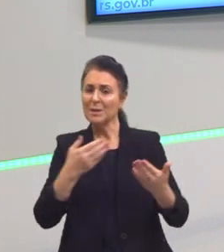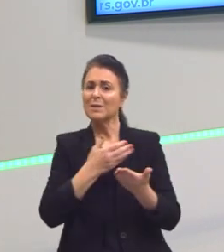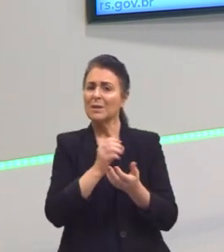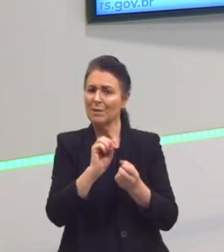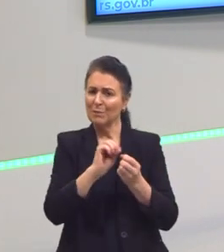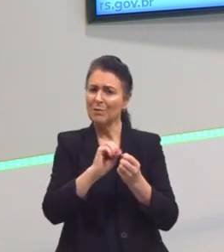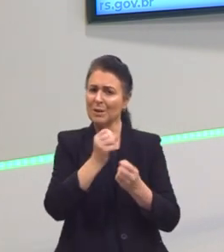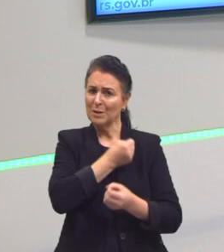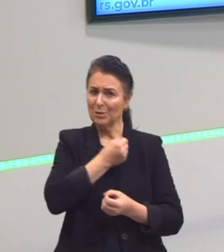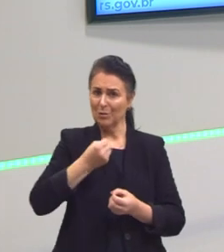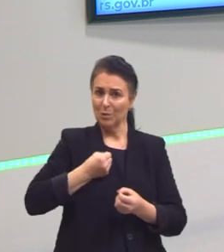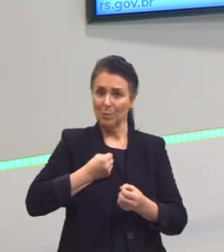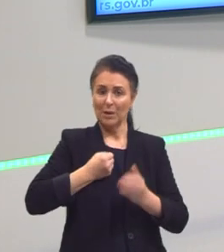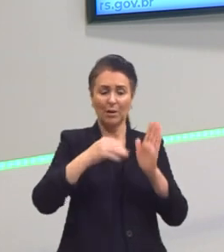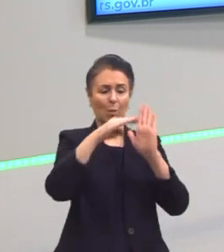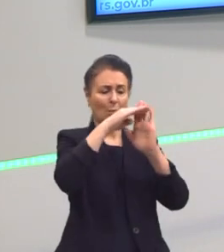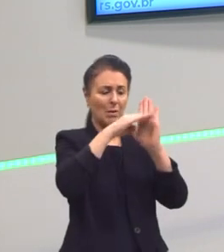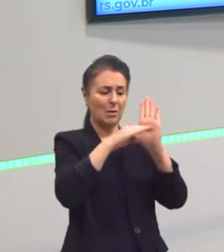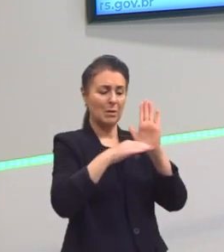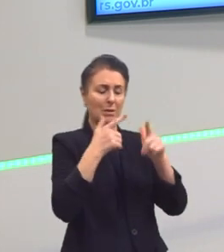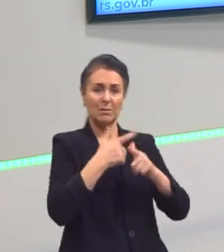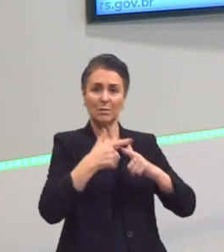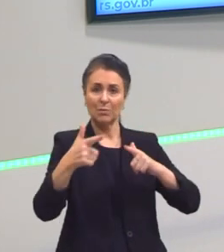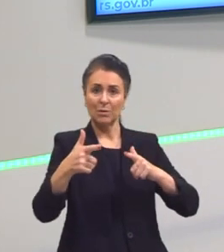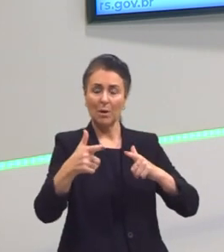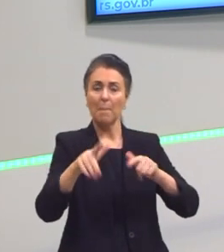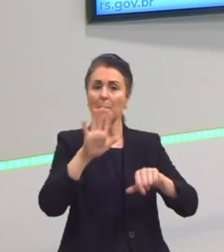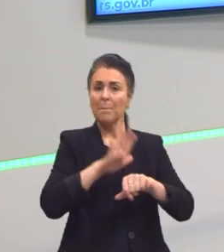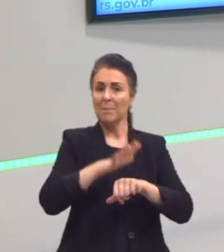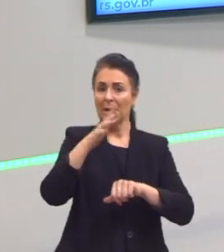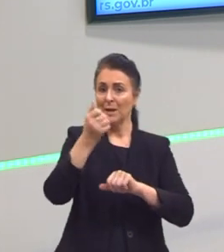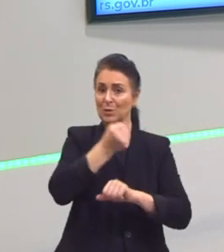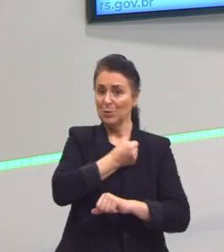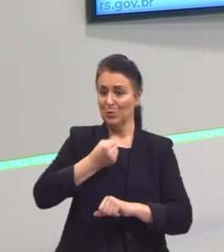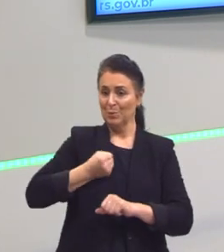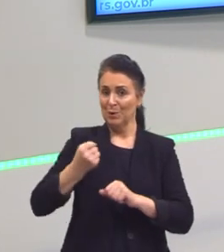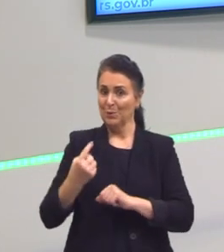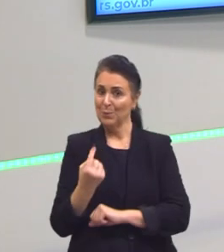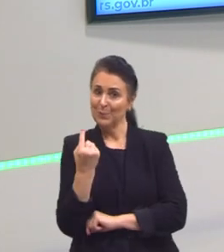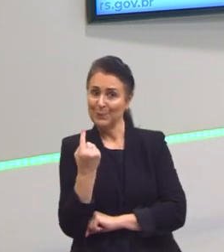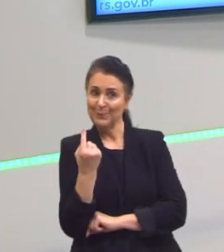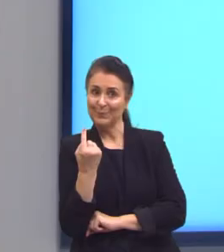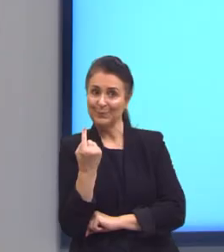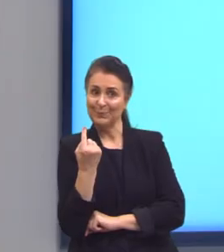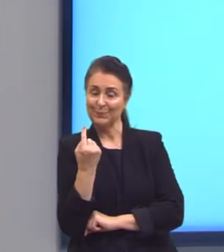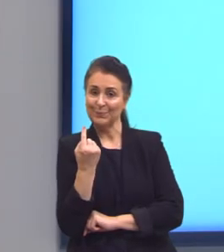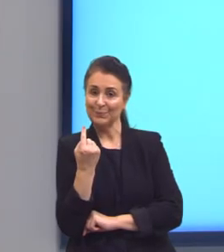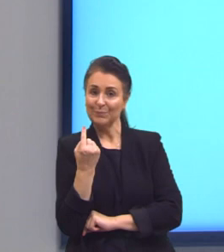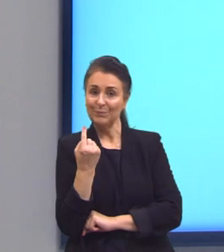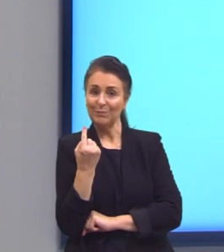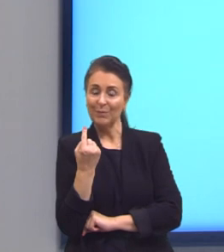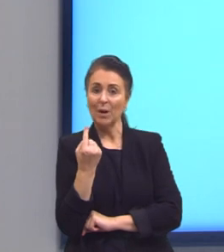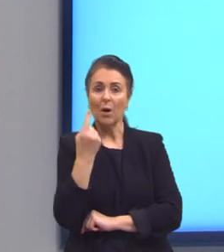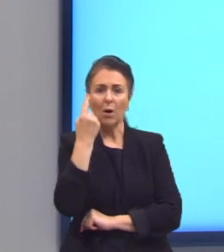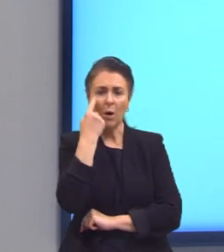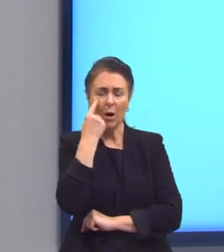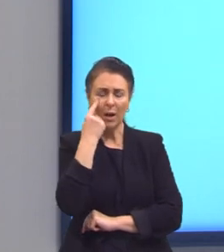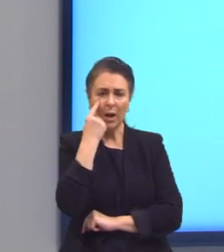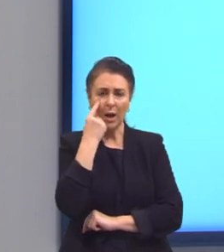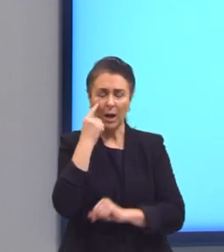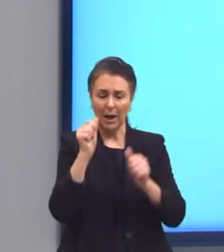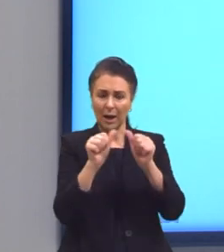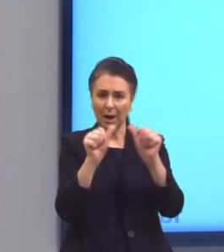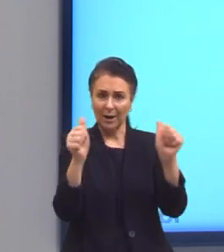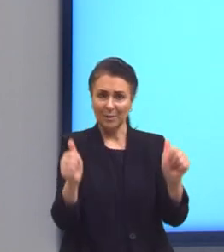divisores que vão além do número 1 e do próprio número. Aqui eu trouxe uma imagem para a gente